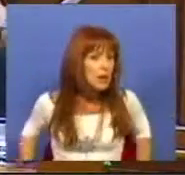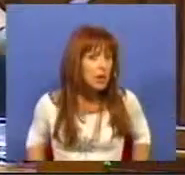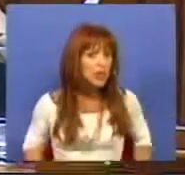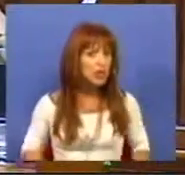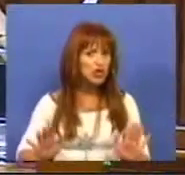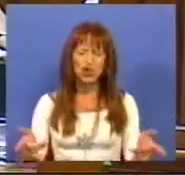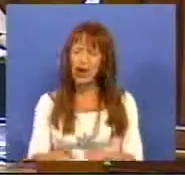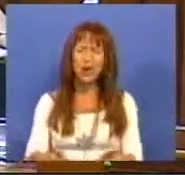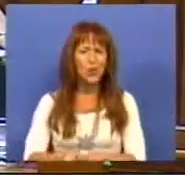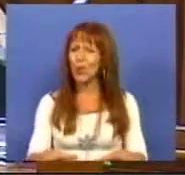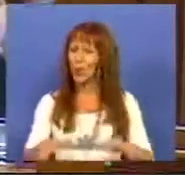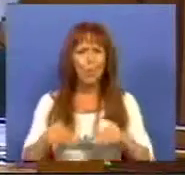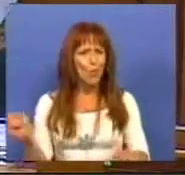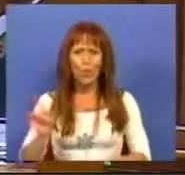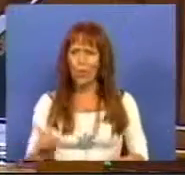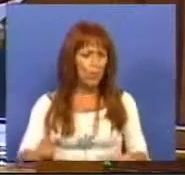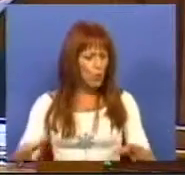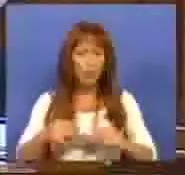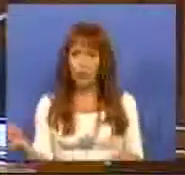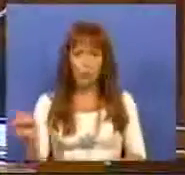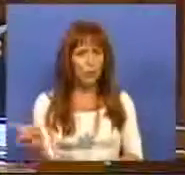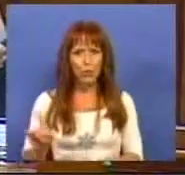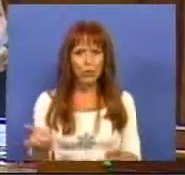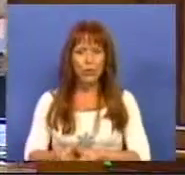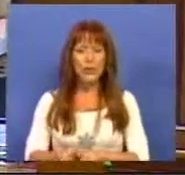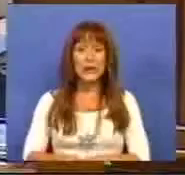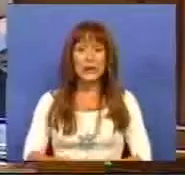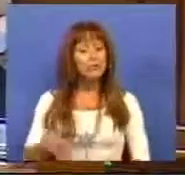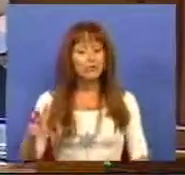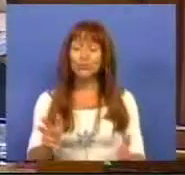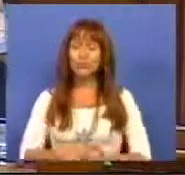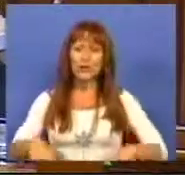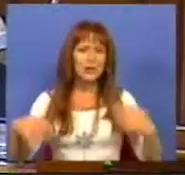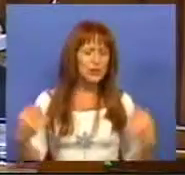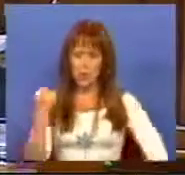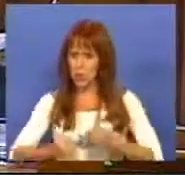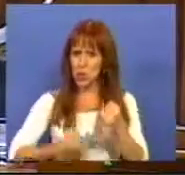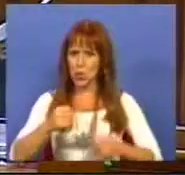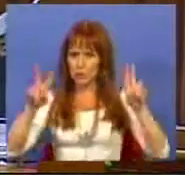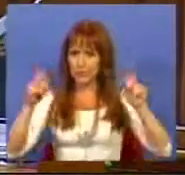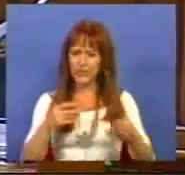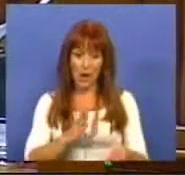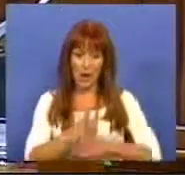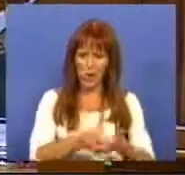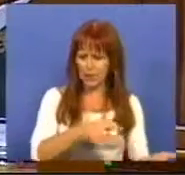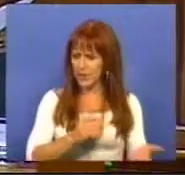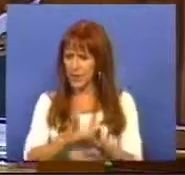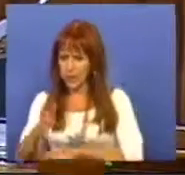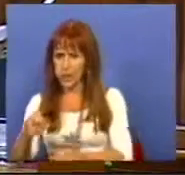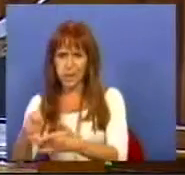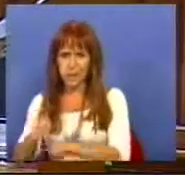Já não se aceita, já não se aceita a autêntica corrida a ajustes diretos